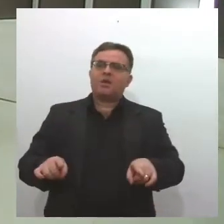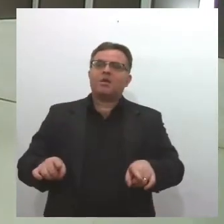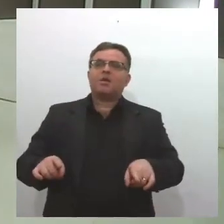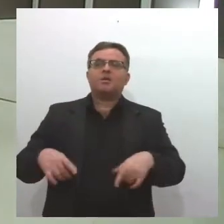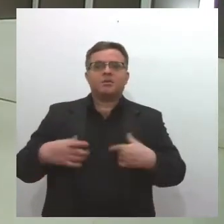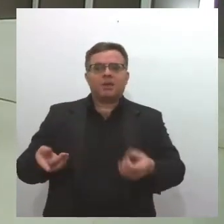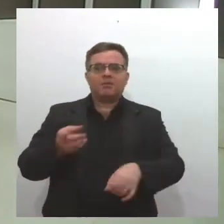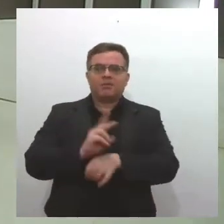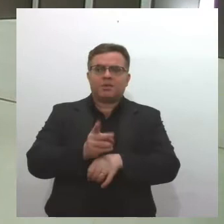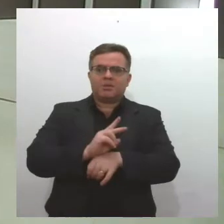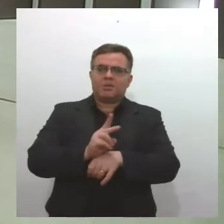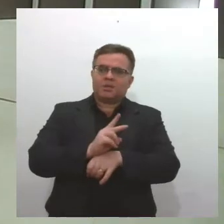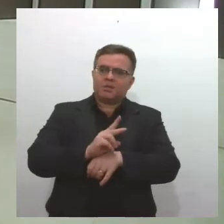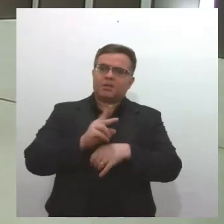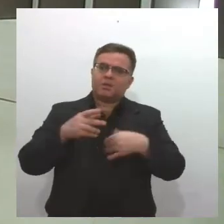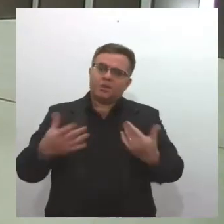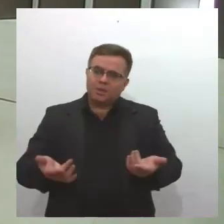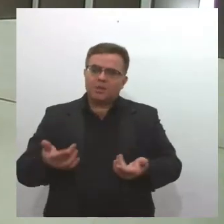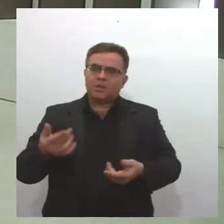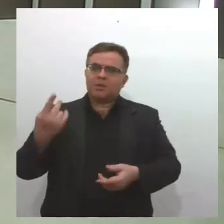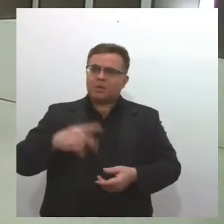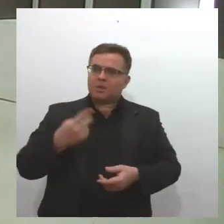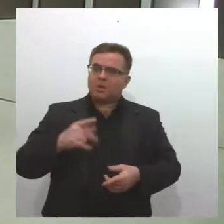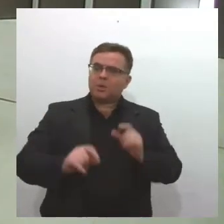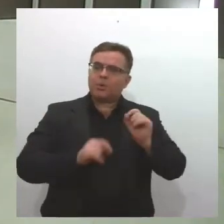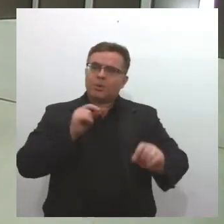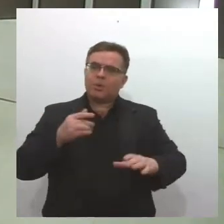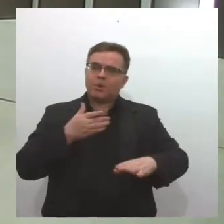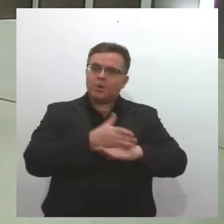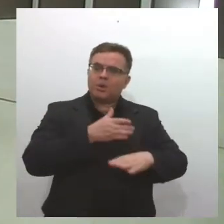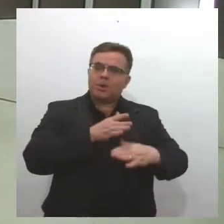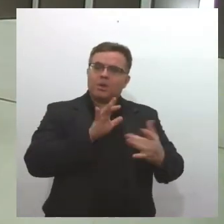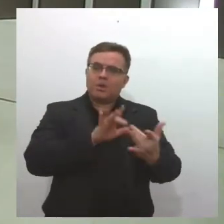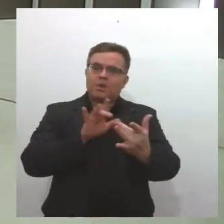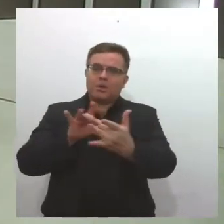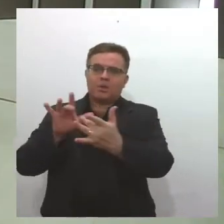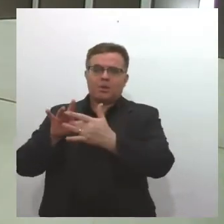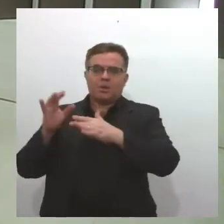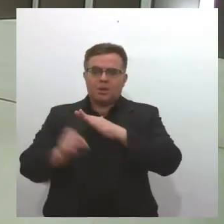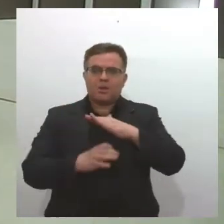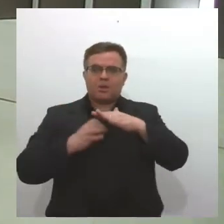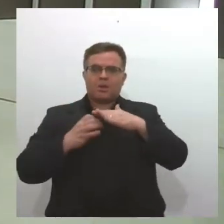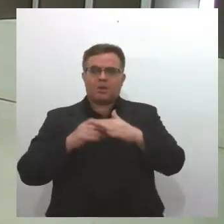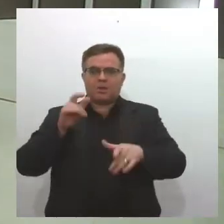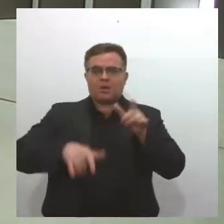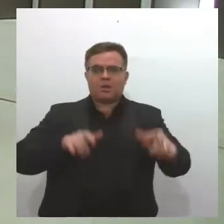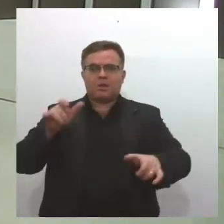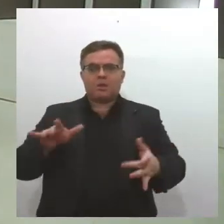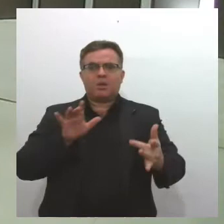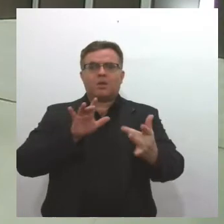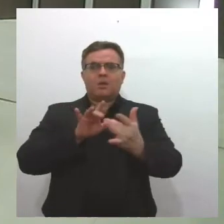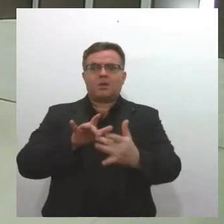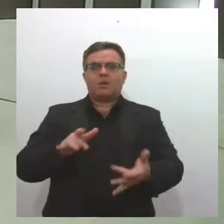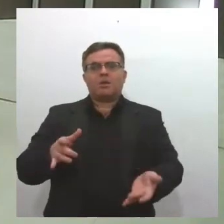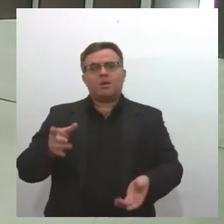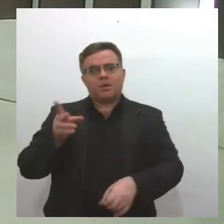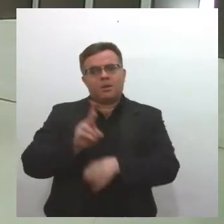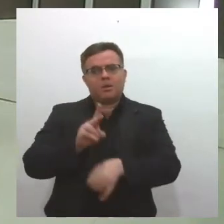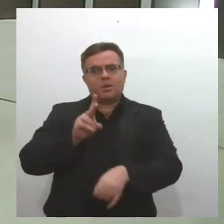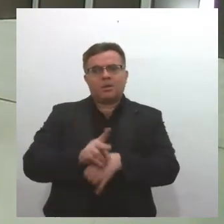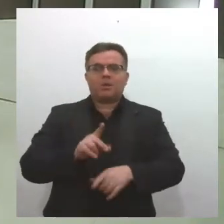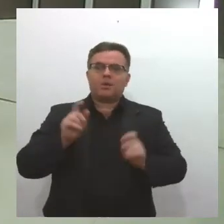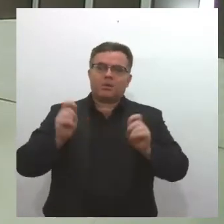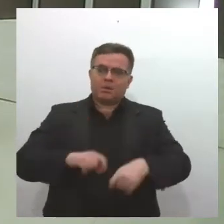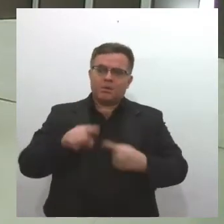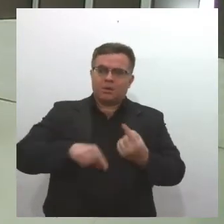de Aracaju, que estaria entrando em contato com empresários por telefone, afirmando ser fiscal do órgão com a